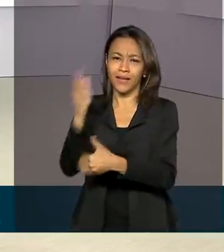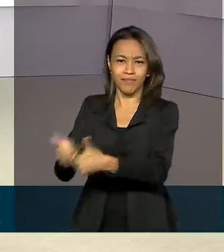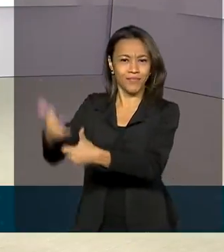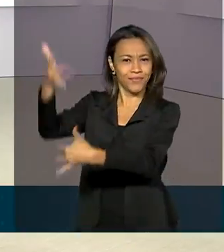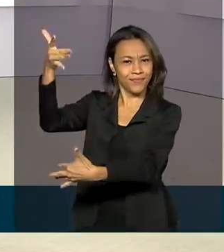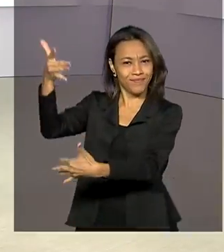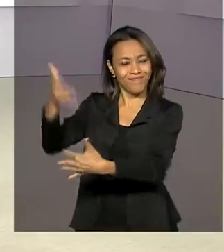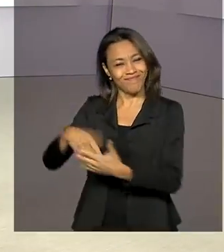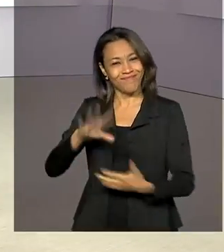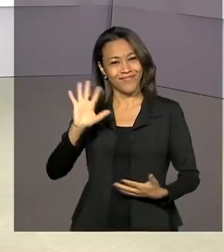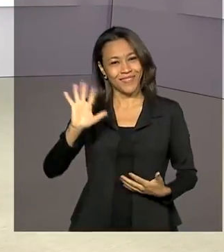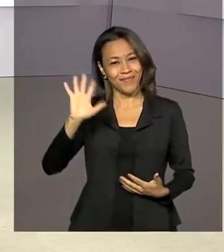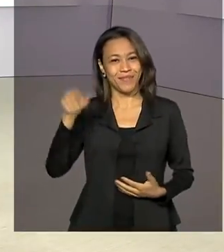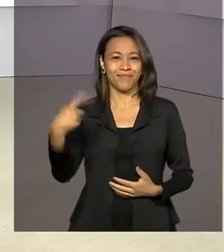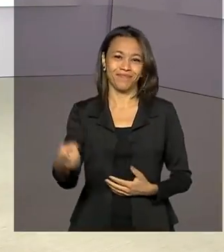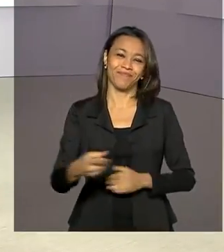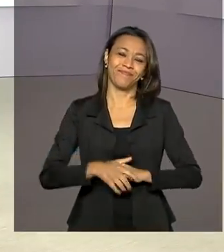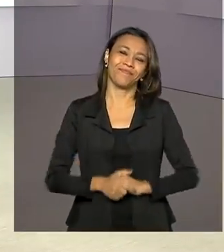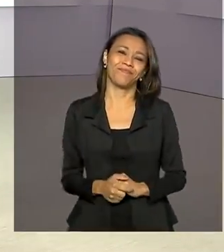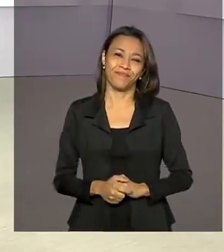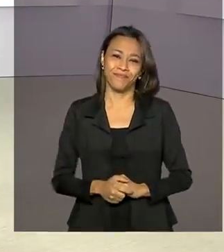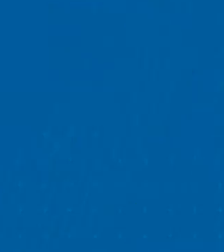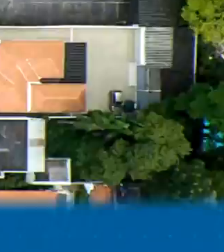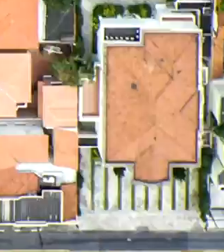sociais. Até a próxima edição. Tchau.